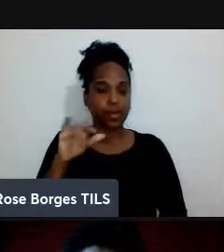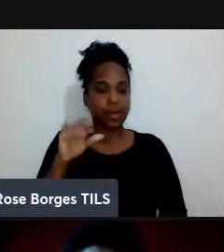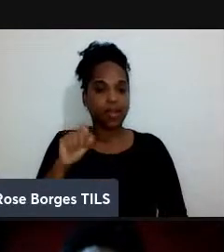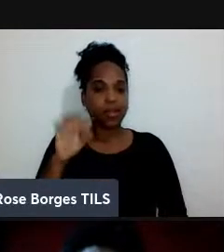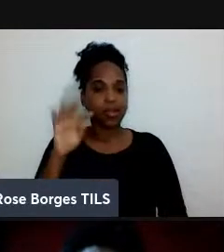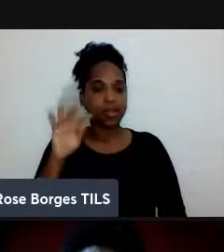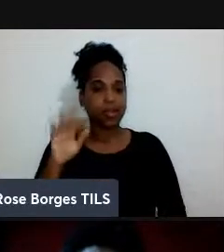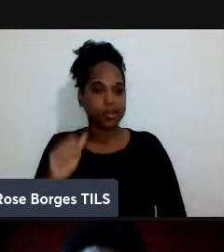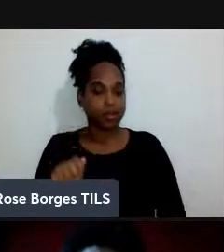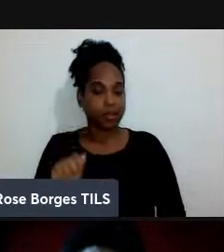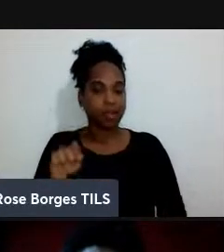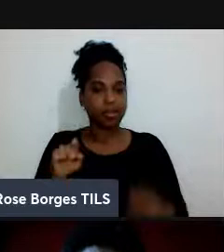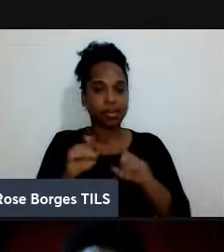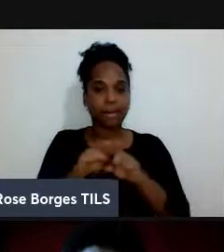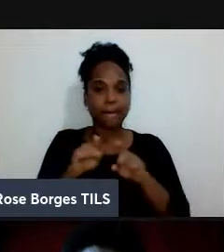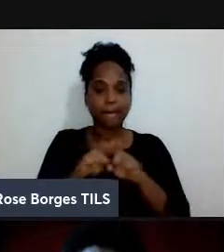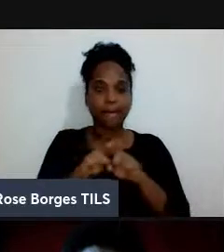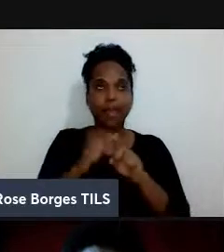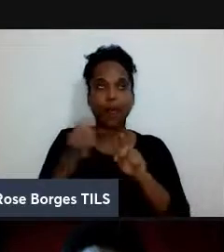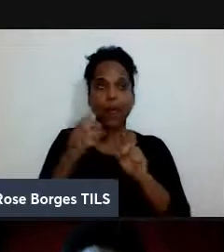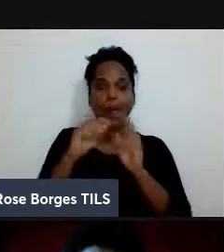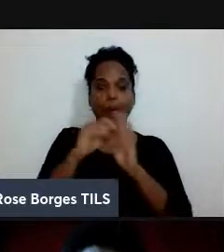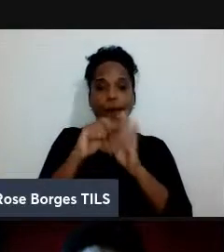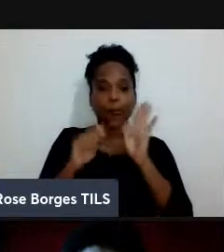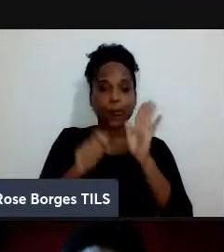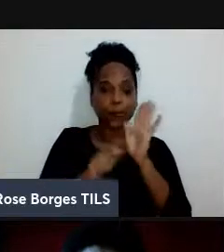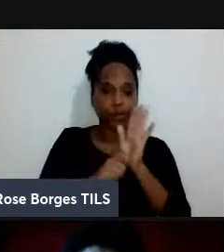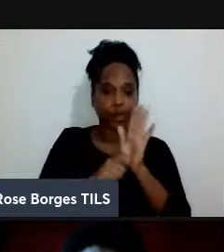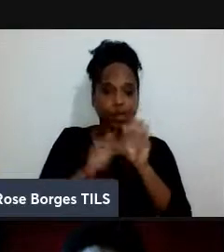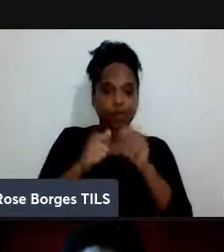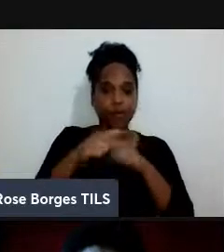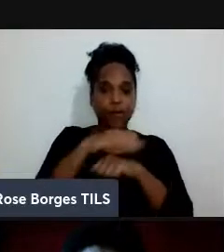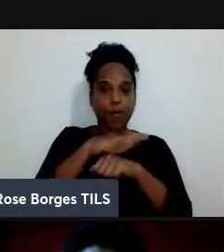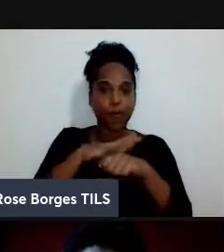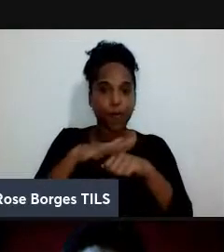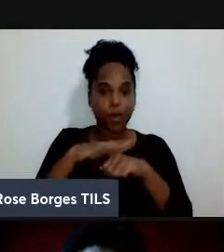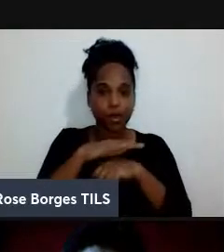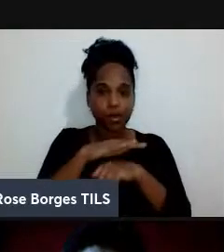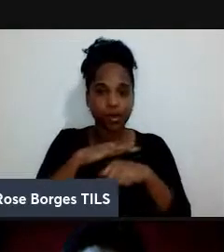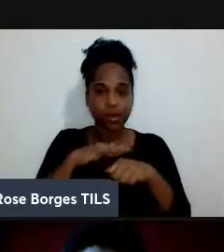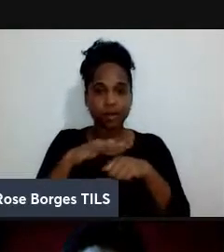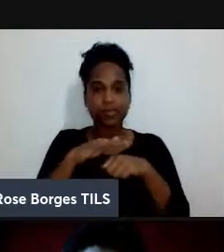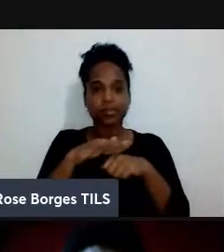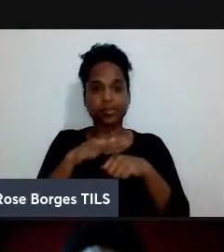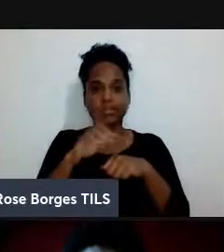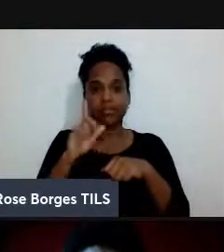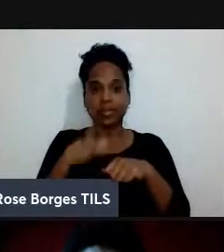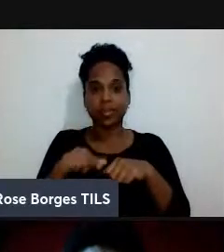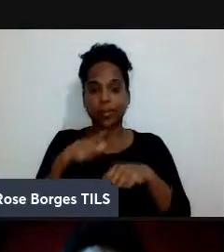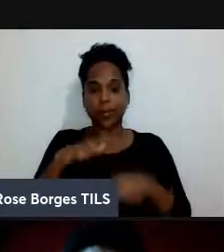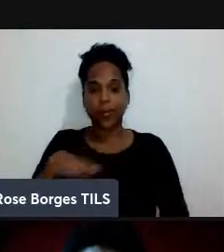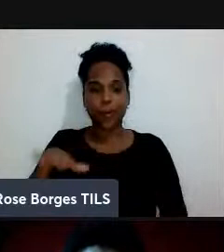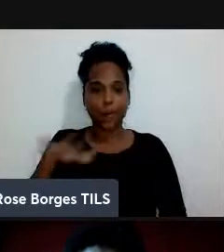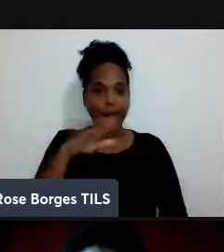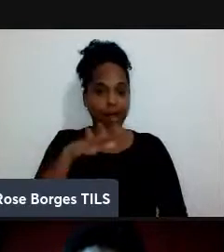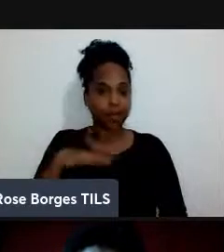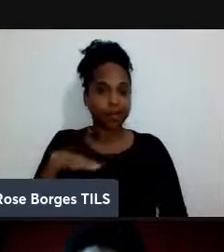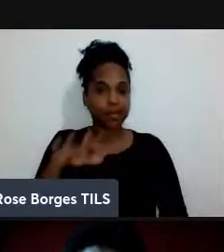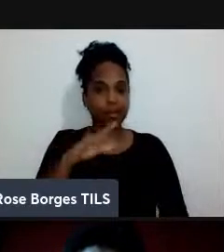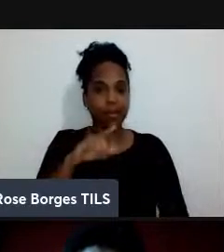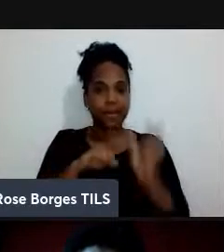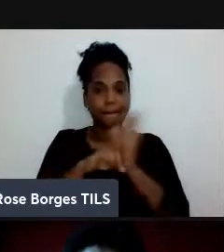em algoritmos quânticos ou pode ter uma especialização em sensores quânticos então assim é uma área de pesquisa que já é muito